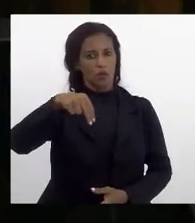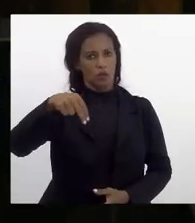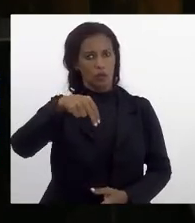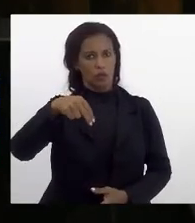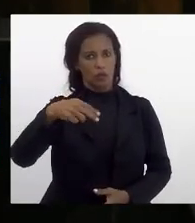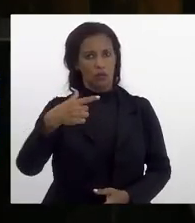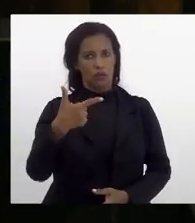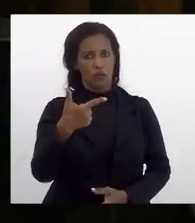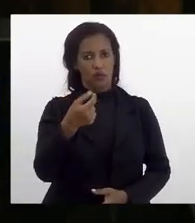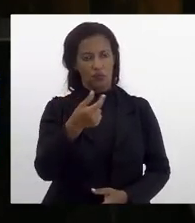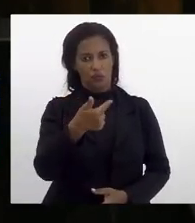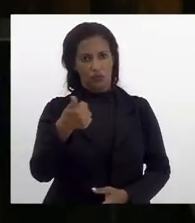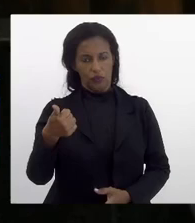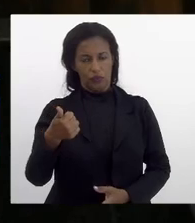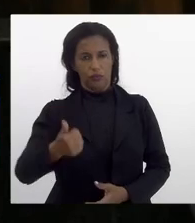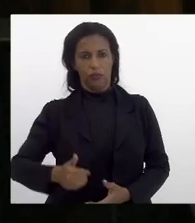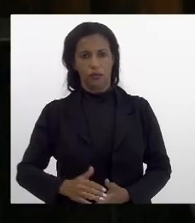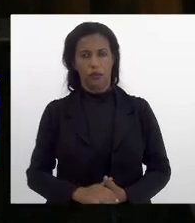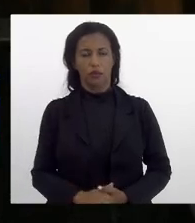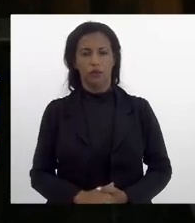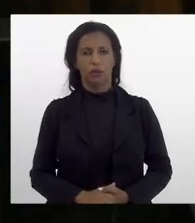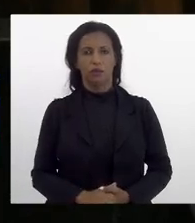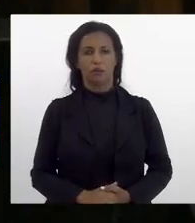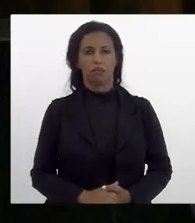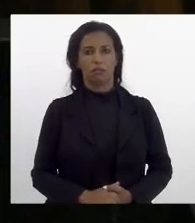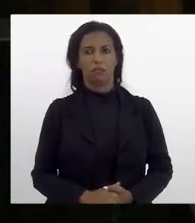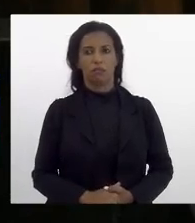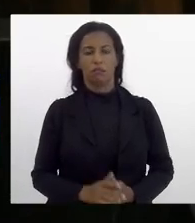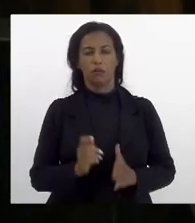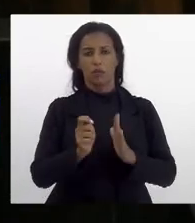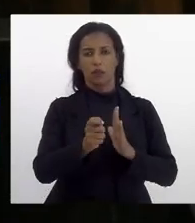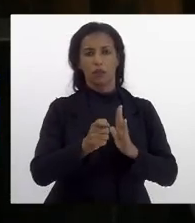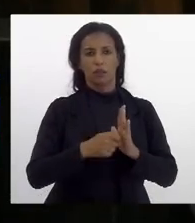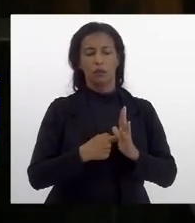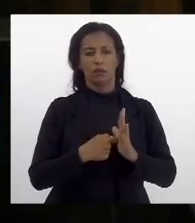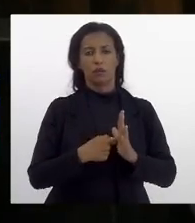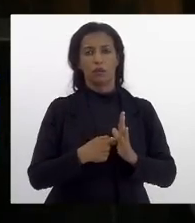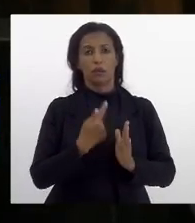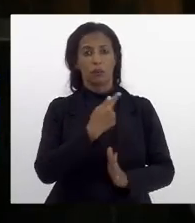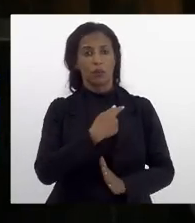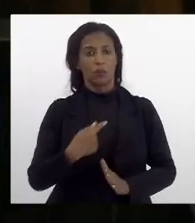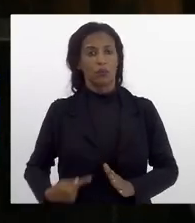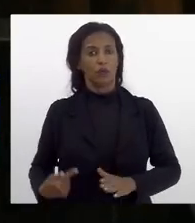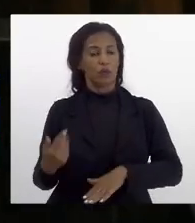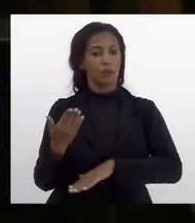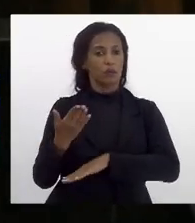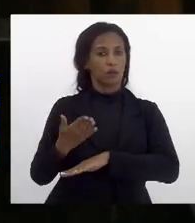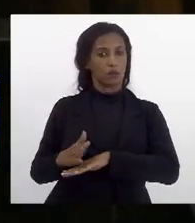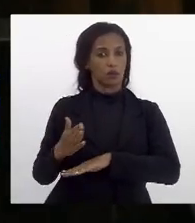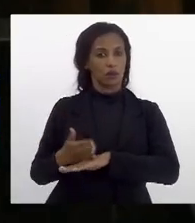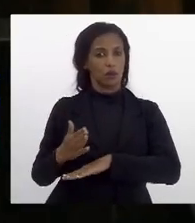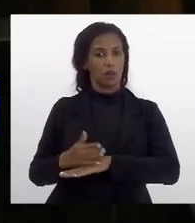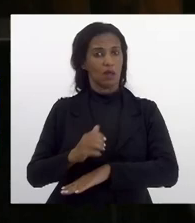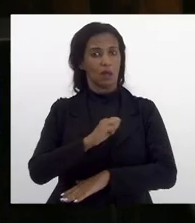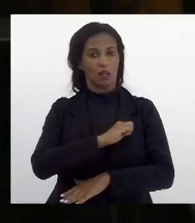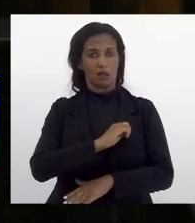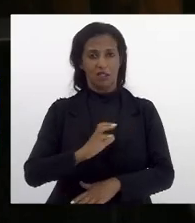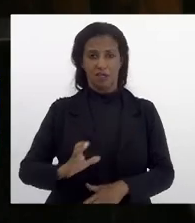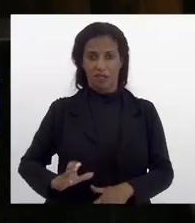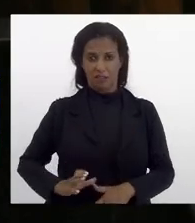2021 sancionada pelo governador em exercício André